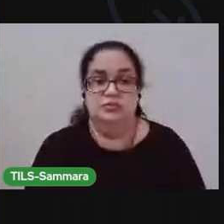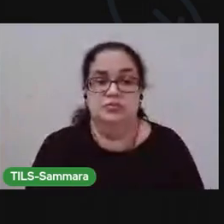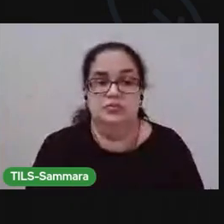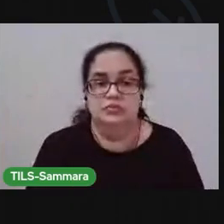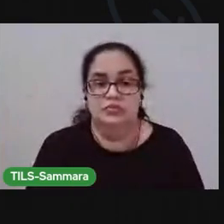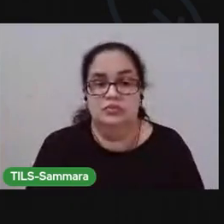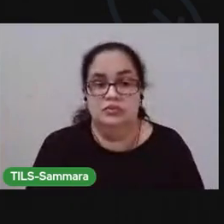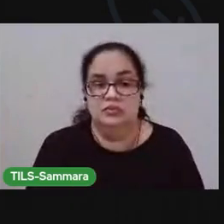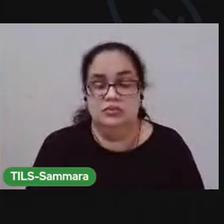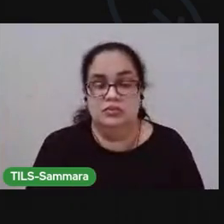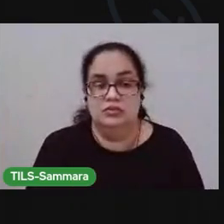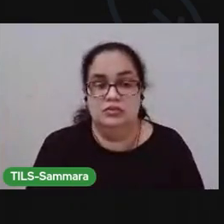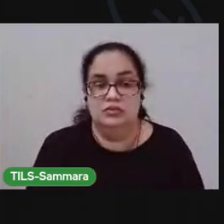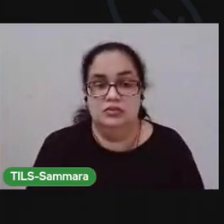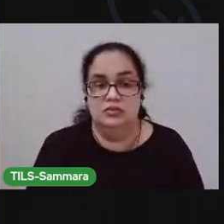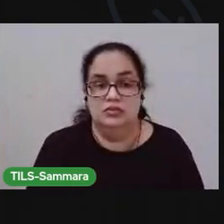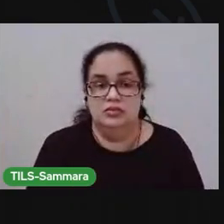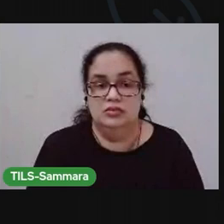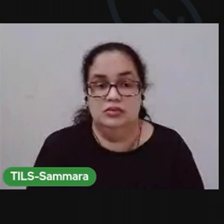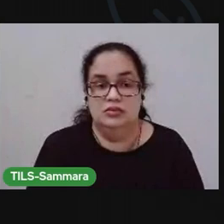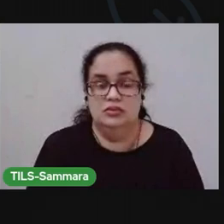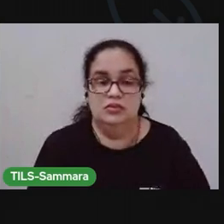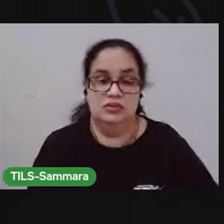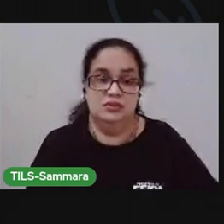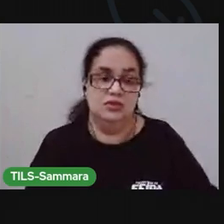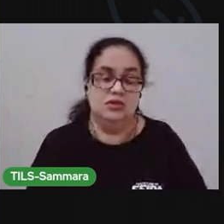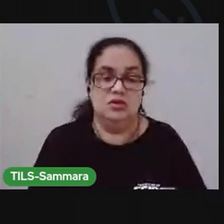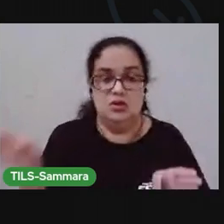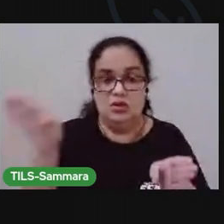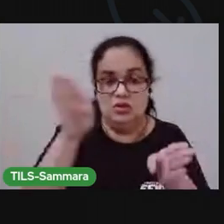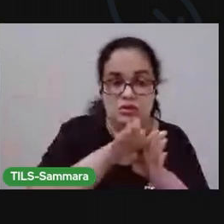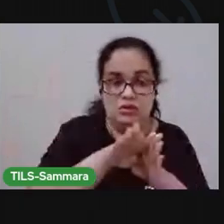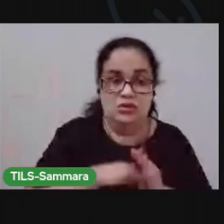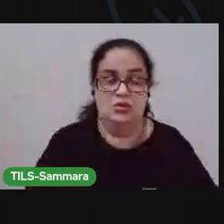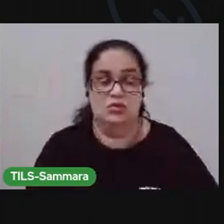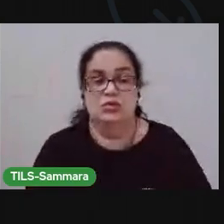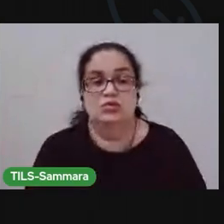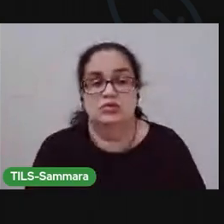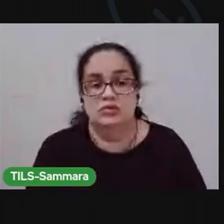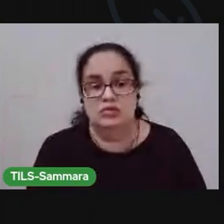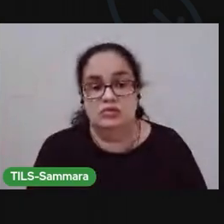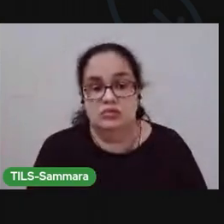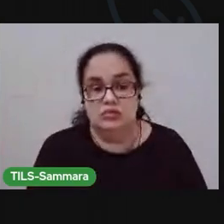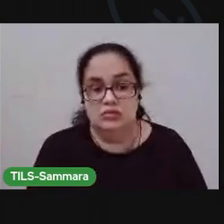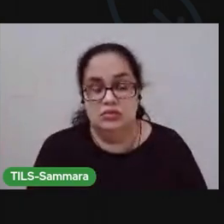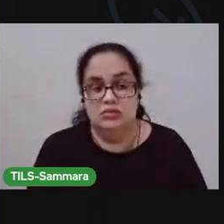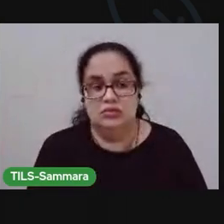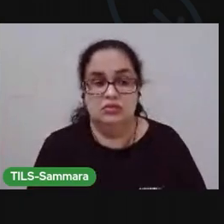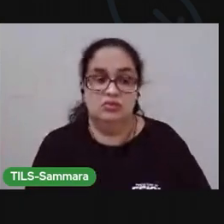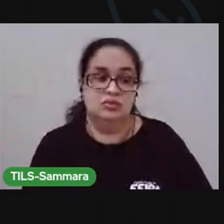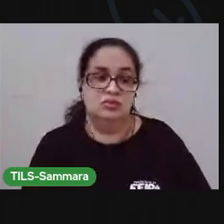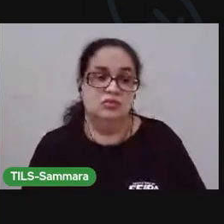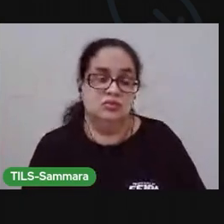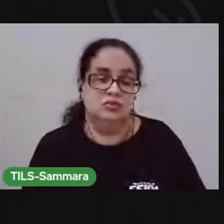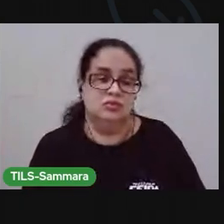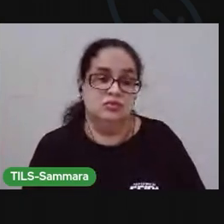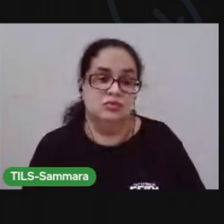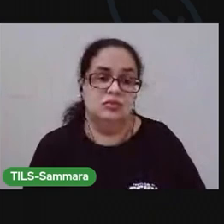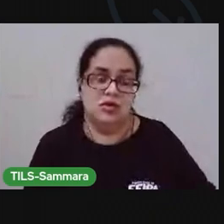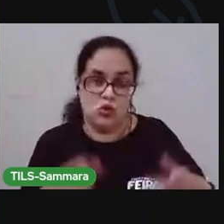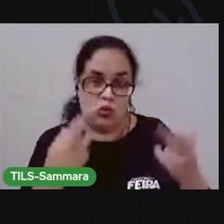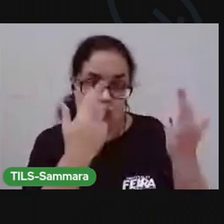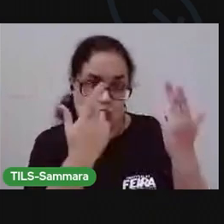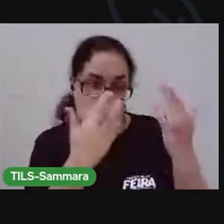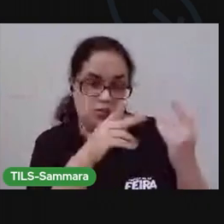meio. Pega essa aba do lado direito. Encontra com o centro da folha. E faça o mesmo